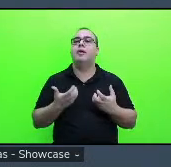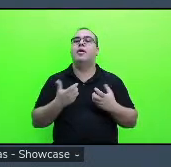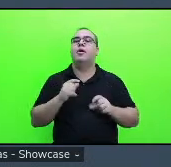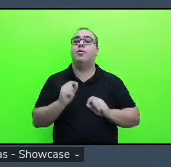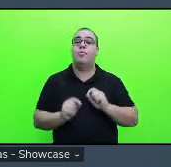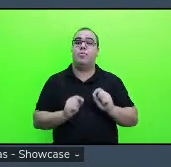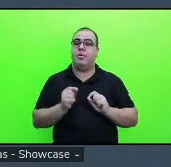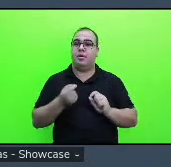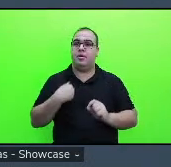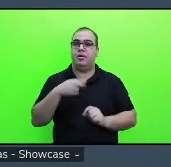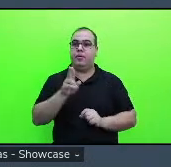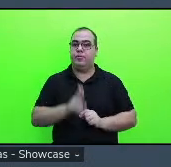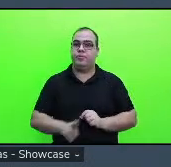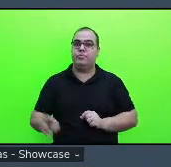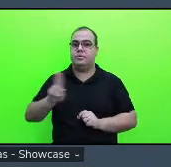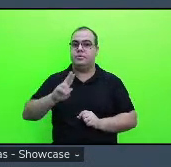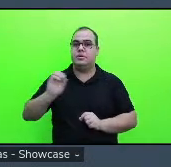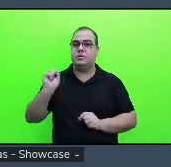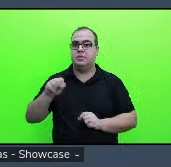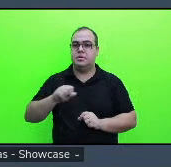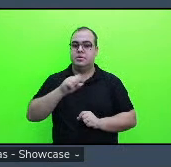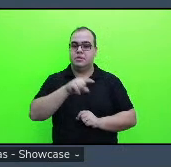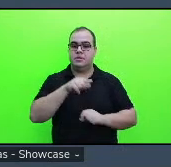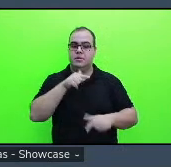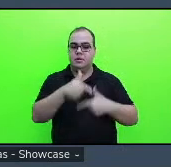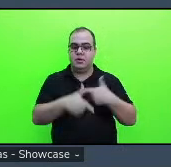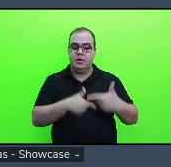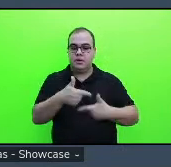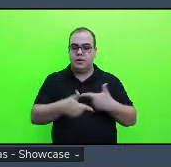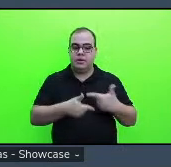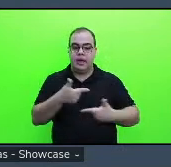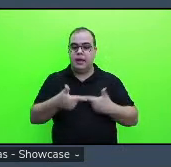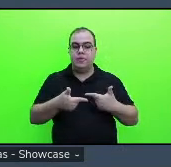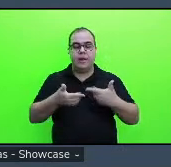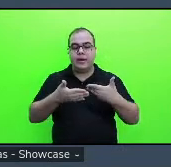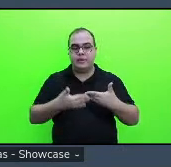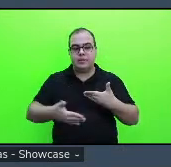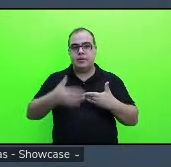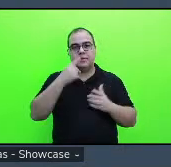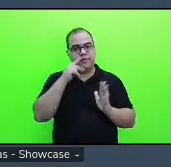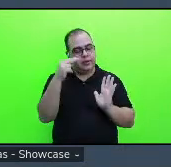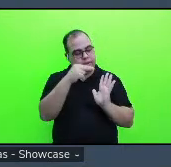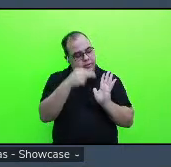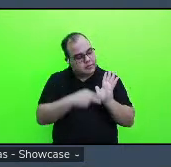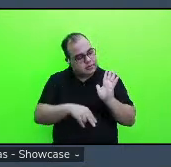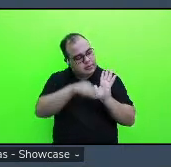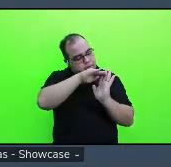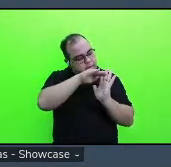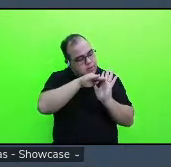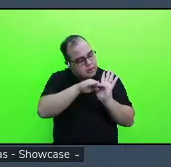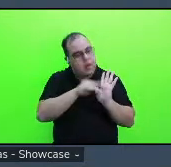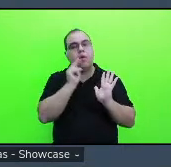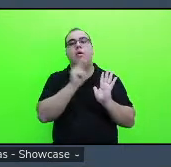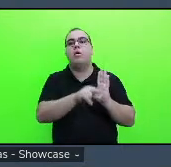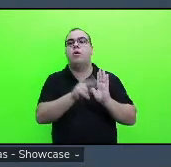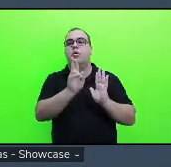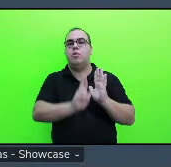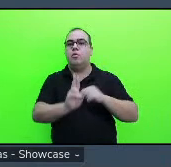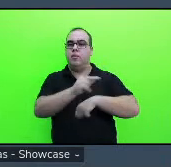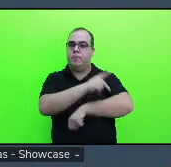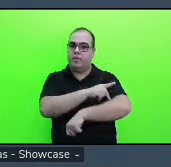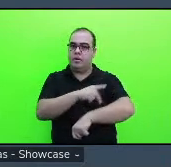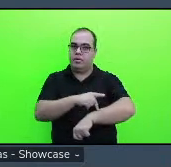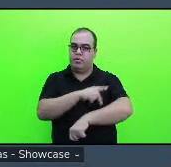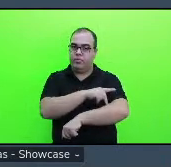esse trabalho até mesmo para o outro TCC né do curso de pedagogia mas em